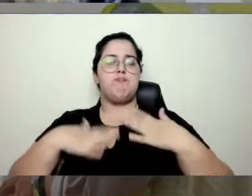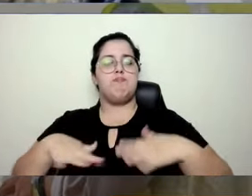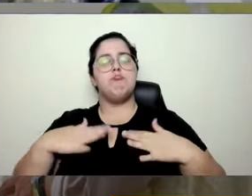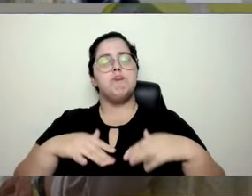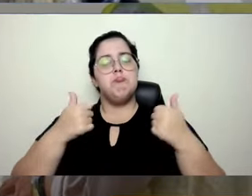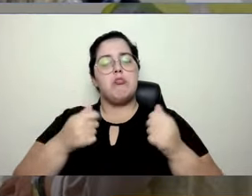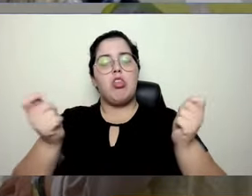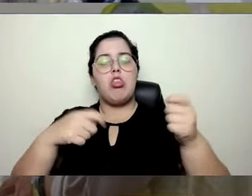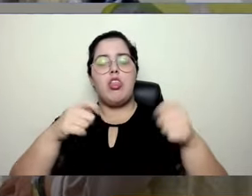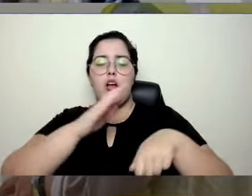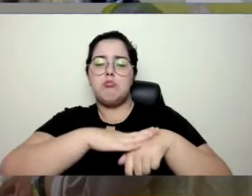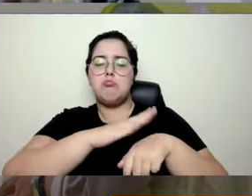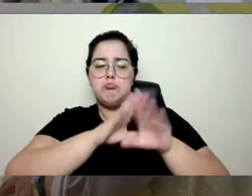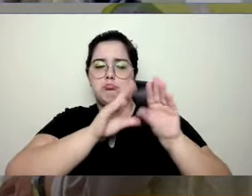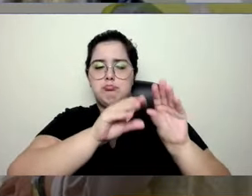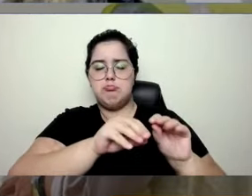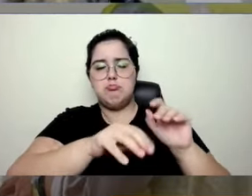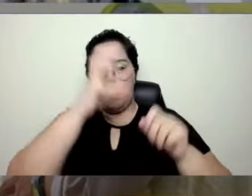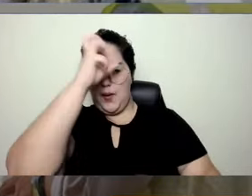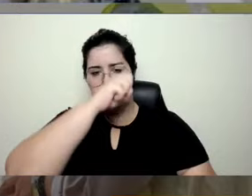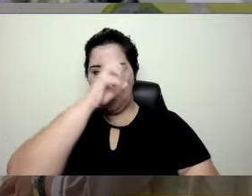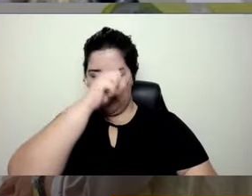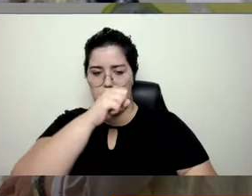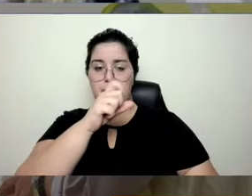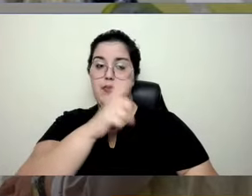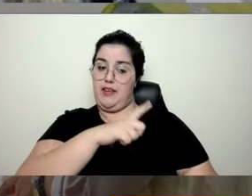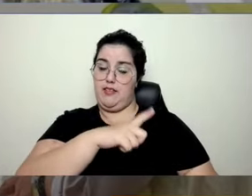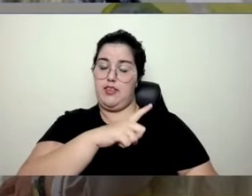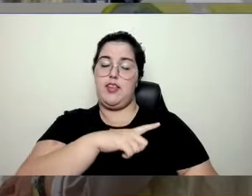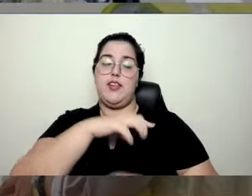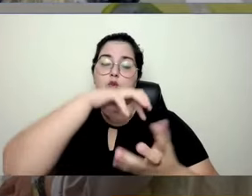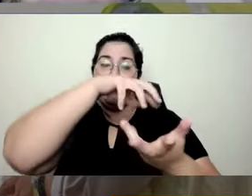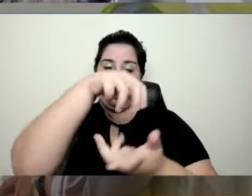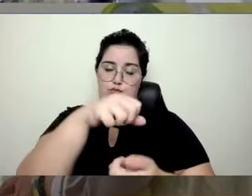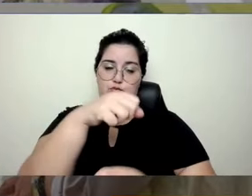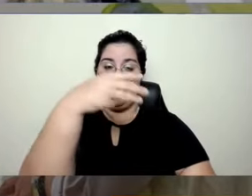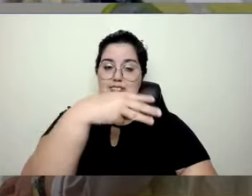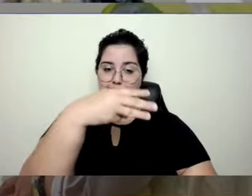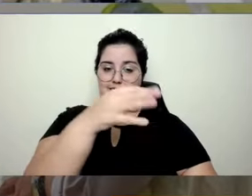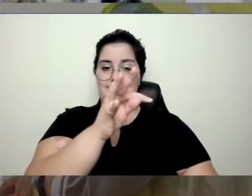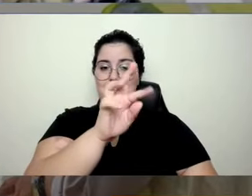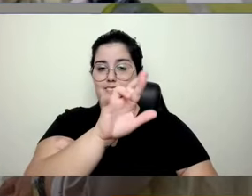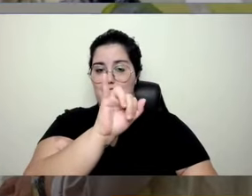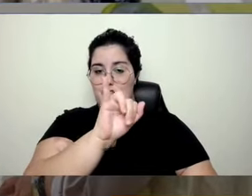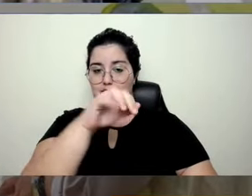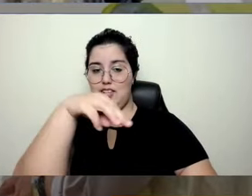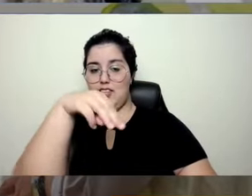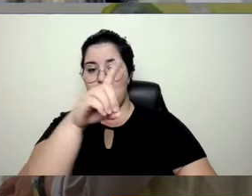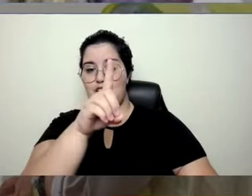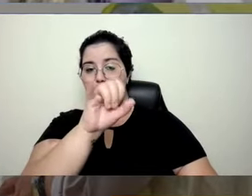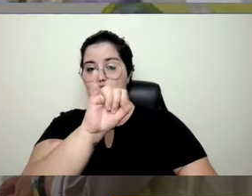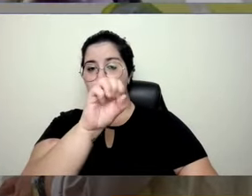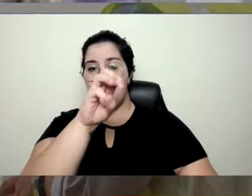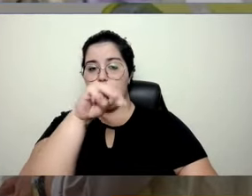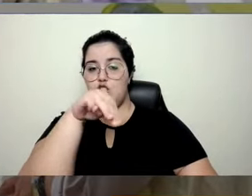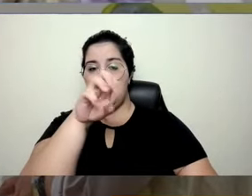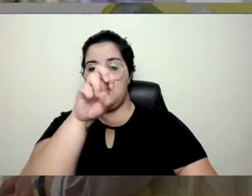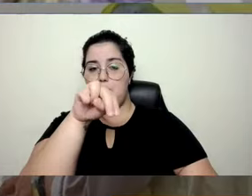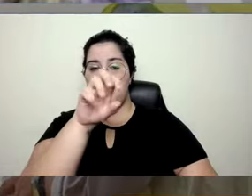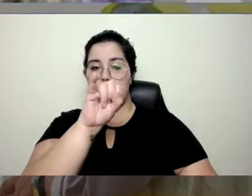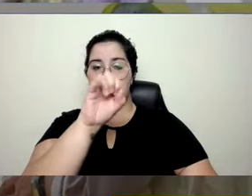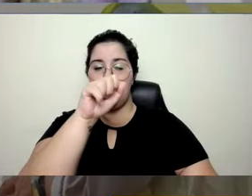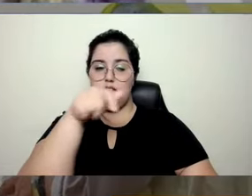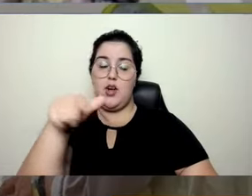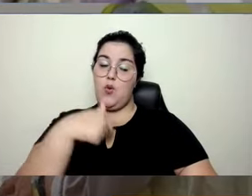de metaversa é isso, são esses universos tridimensionais digitais que se você quer aprender, eu acho que eu não sou a melhor